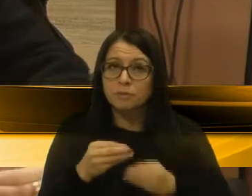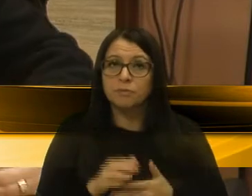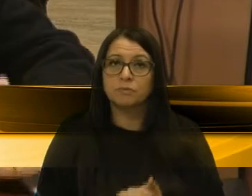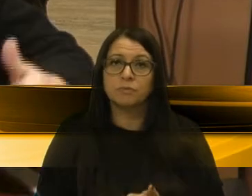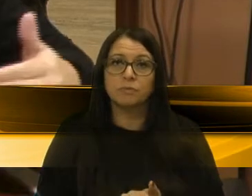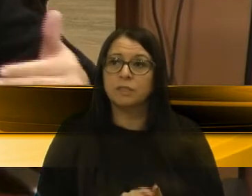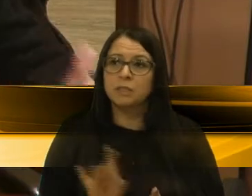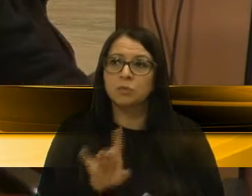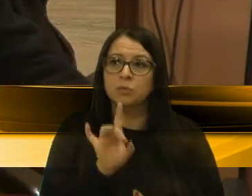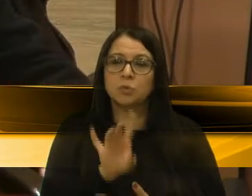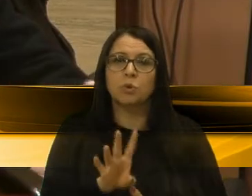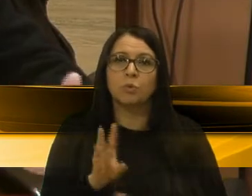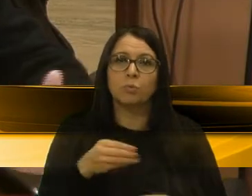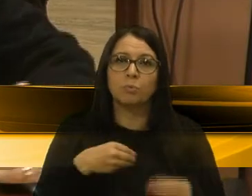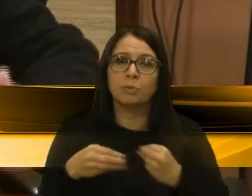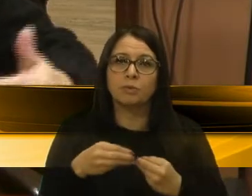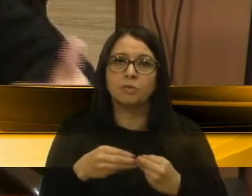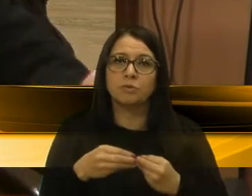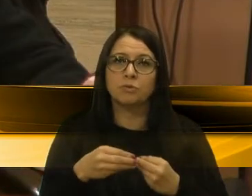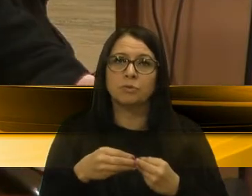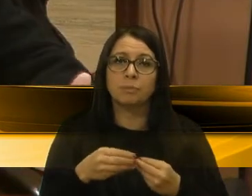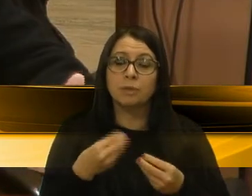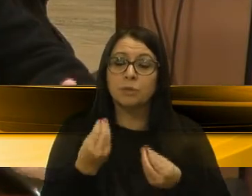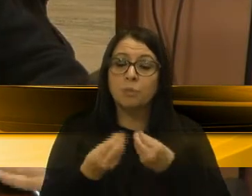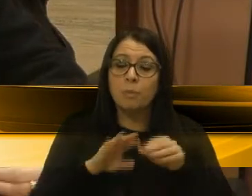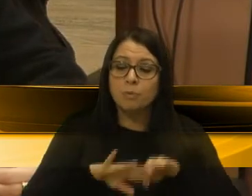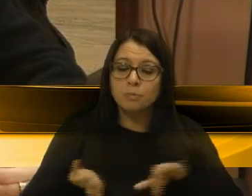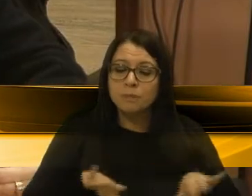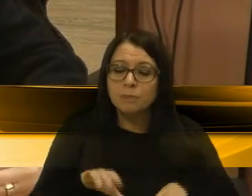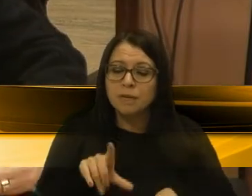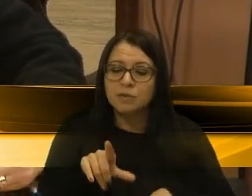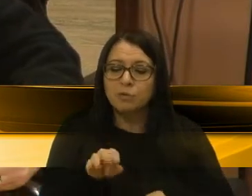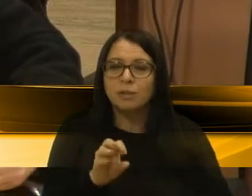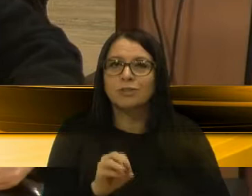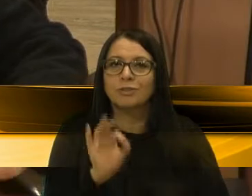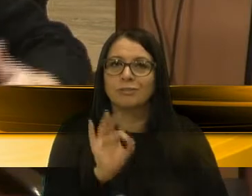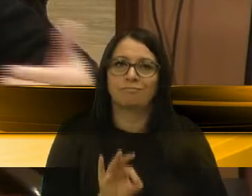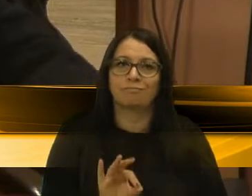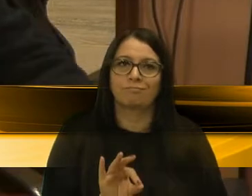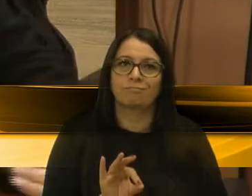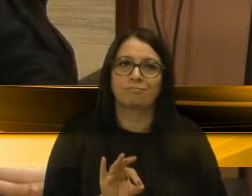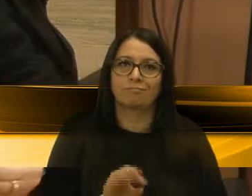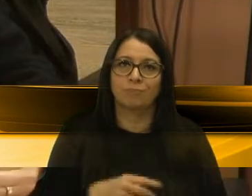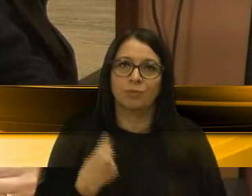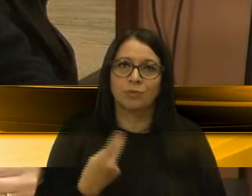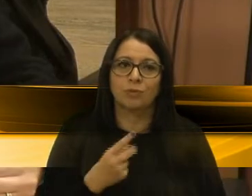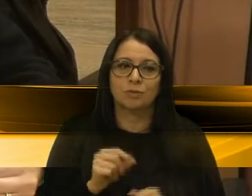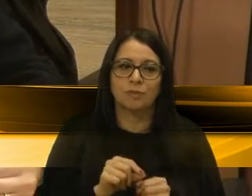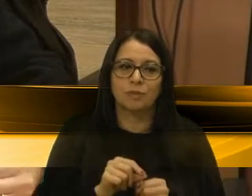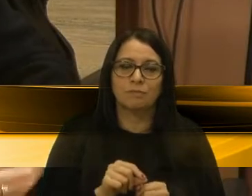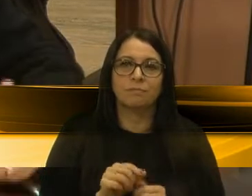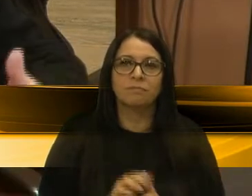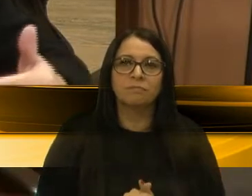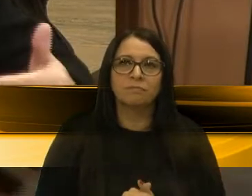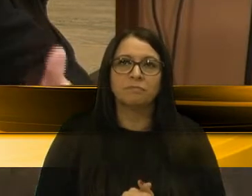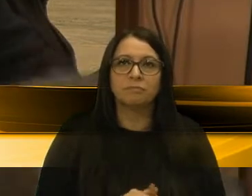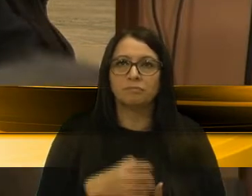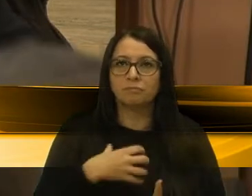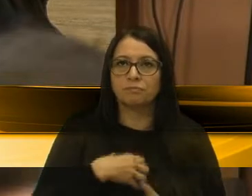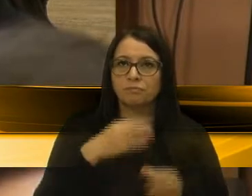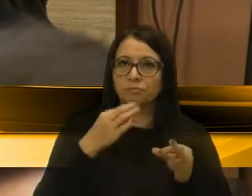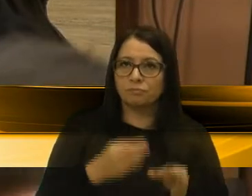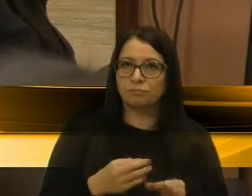E não somente o plástico, mas o descarte até mesmo do nosso lixo que nós produzimos, de uma maneira